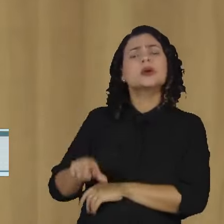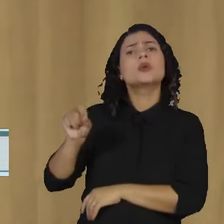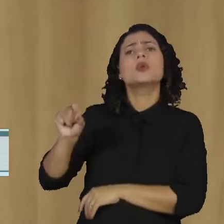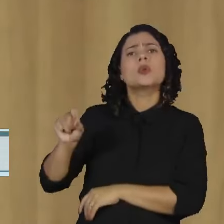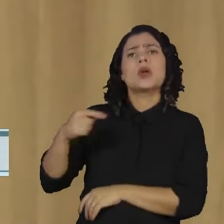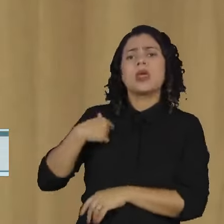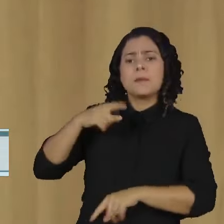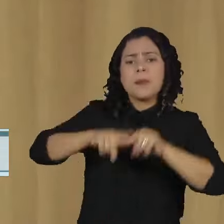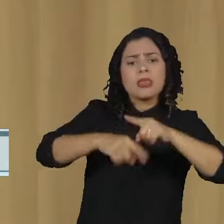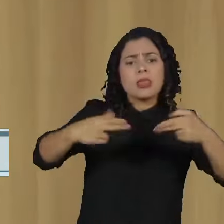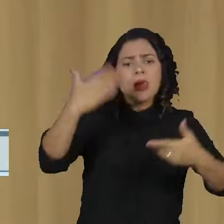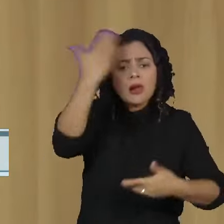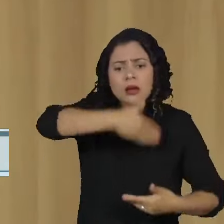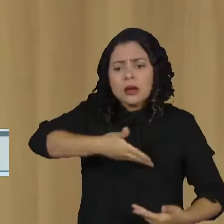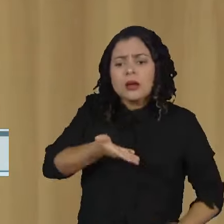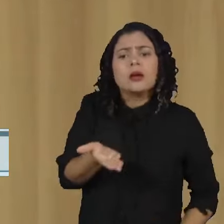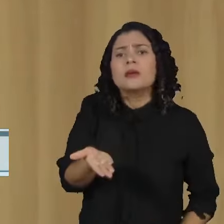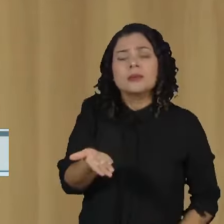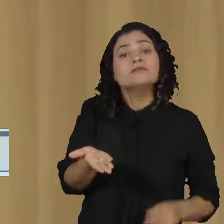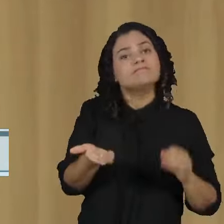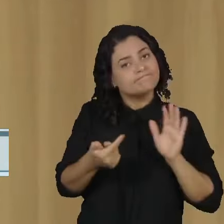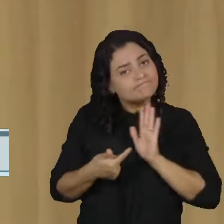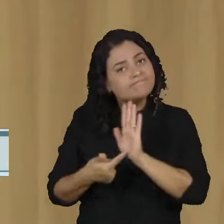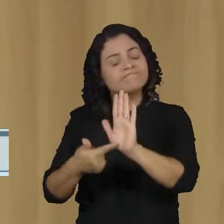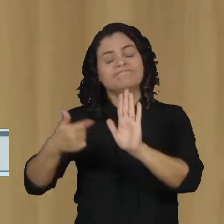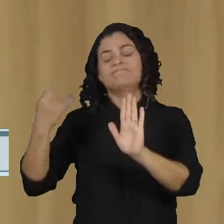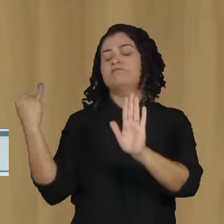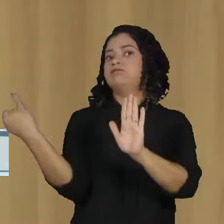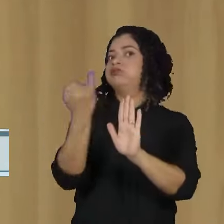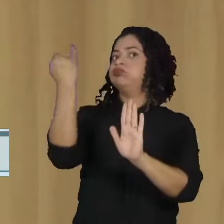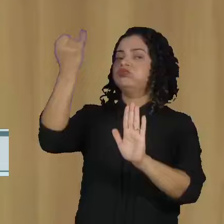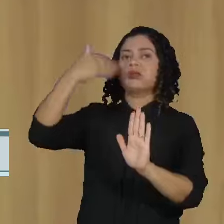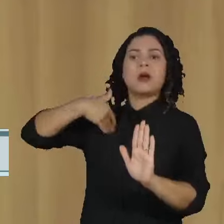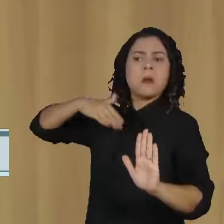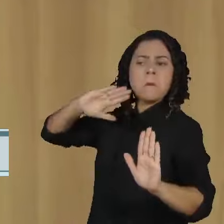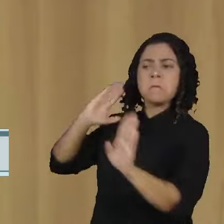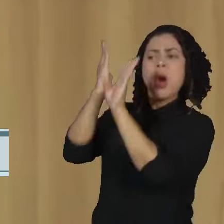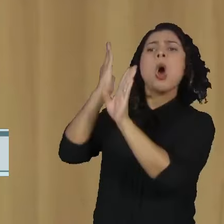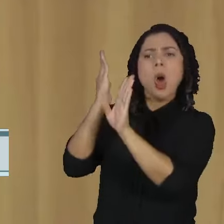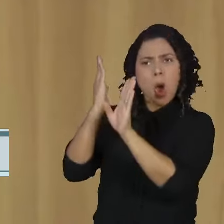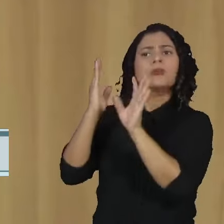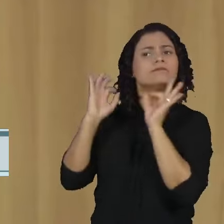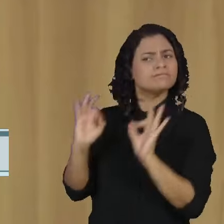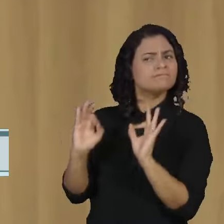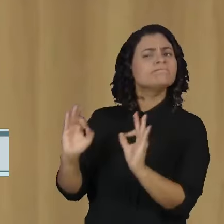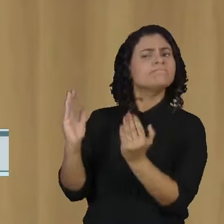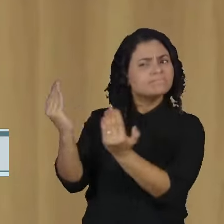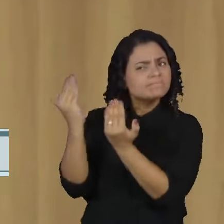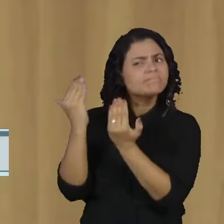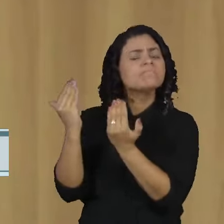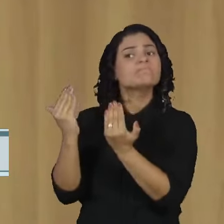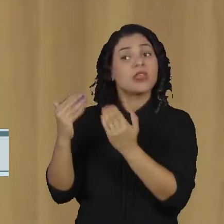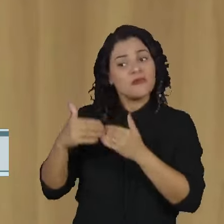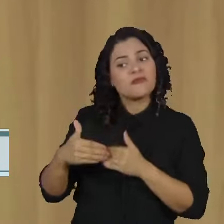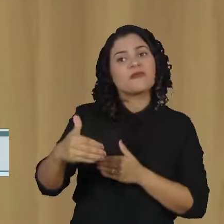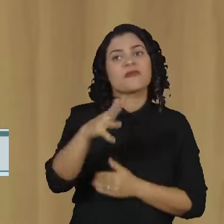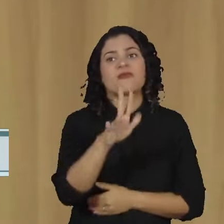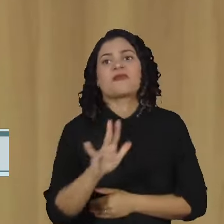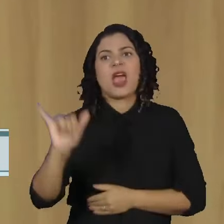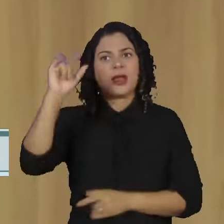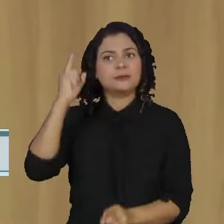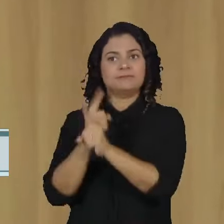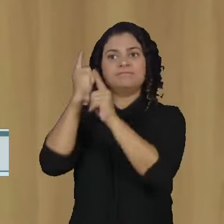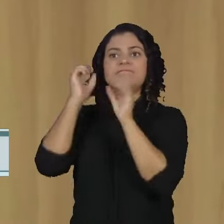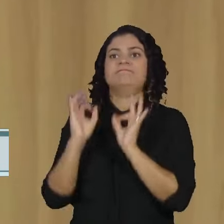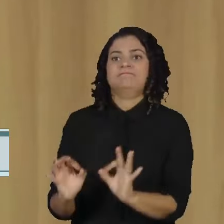traz elementos importantíssimos que nos levam a crer que brevemente nós teremos